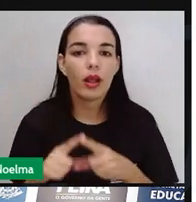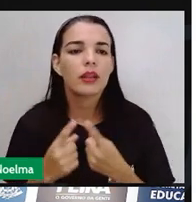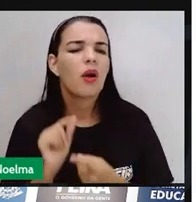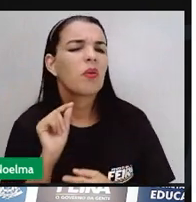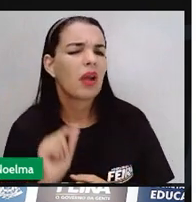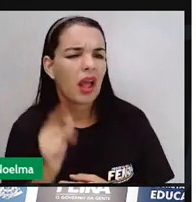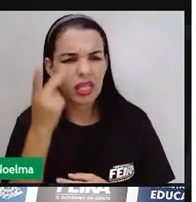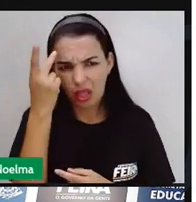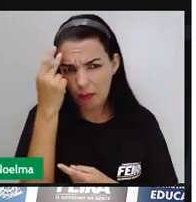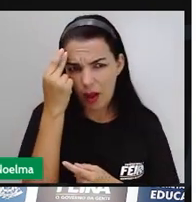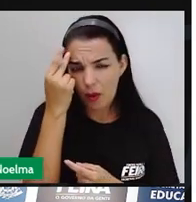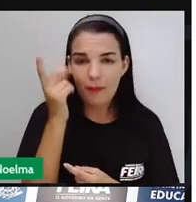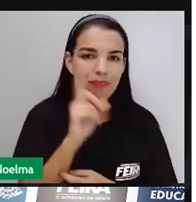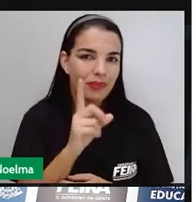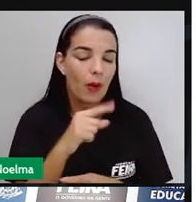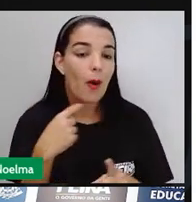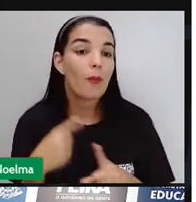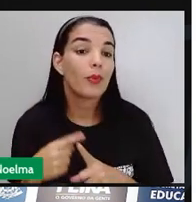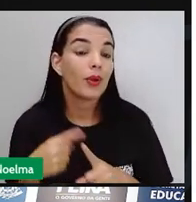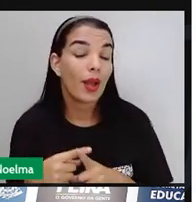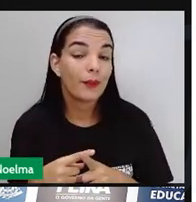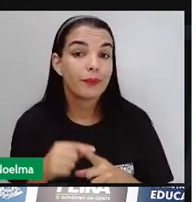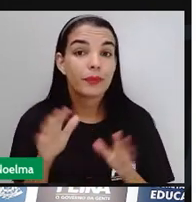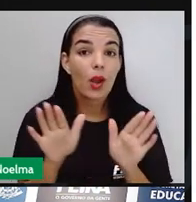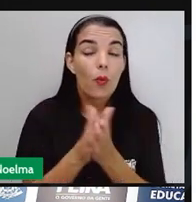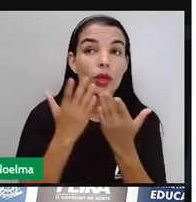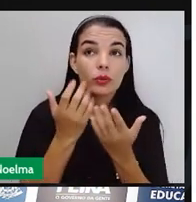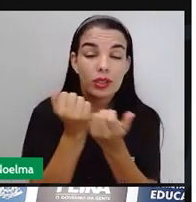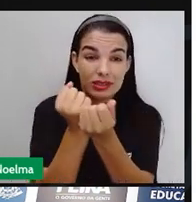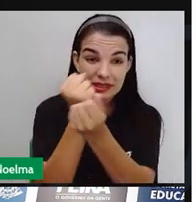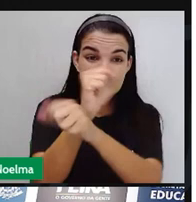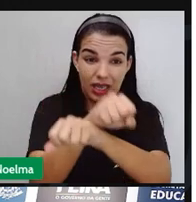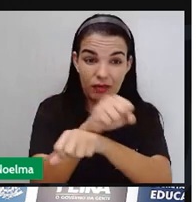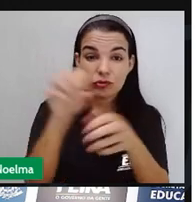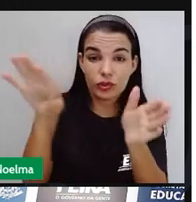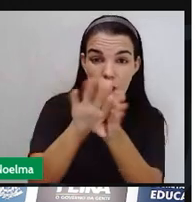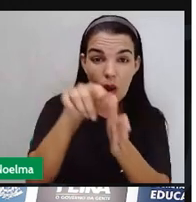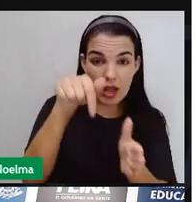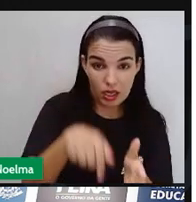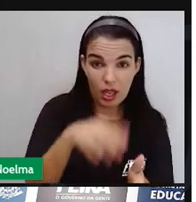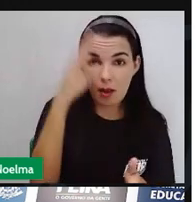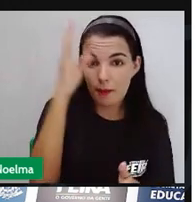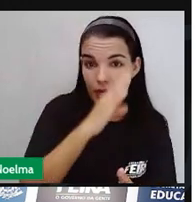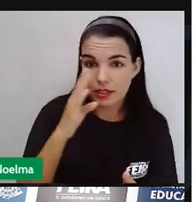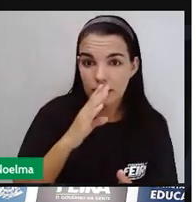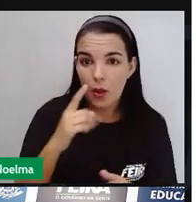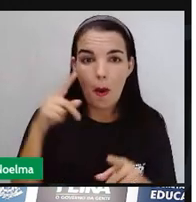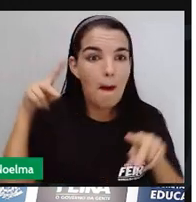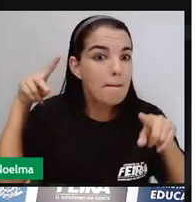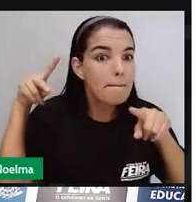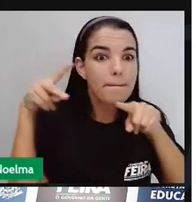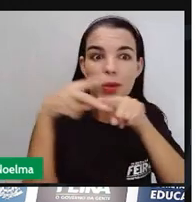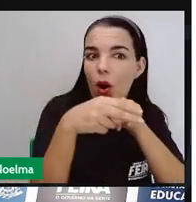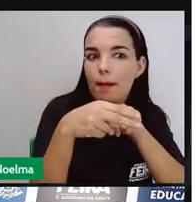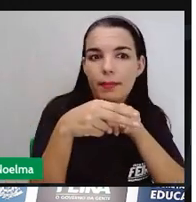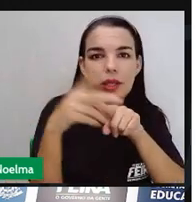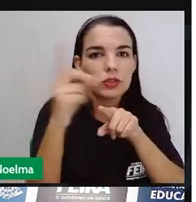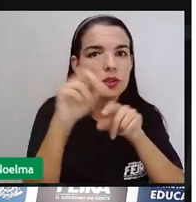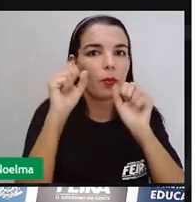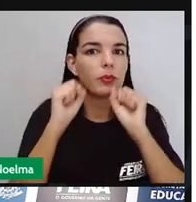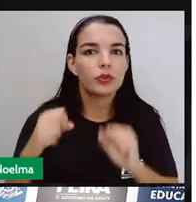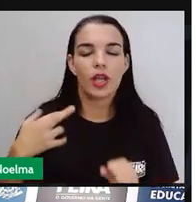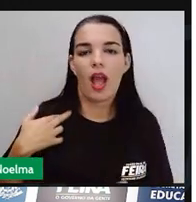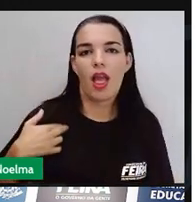porque quando os negros vieram para o Brasil, para serem escravizados, eles eram proibidos de se manifestarem